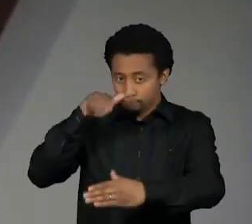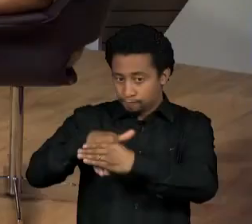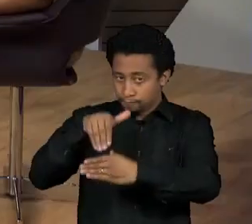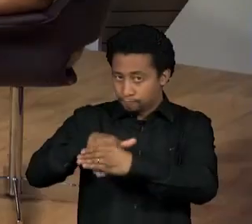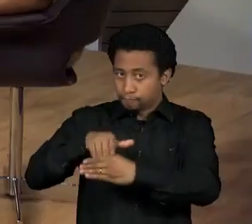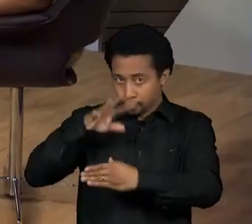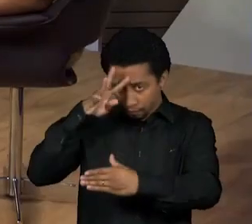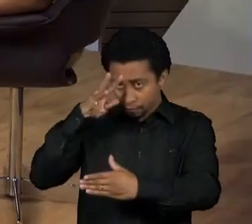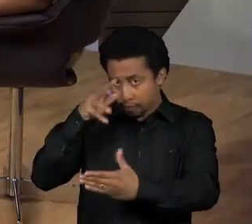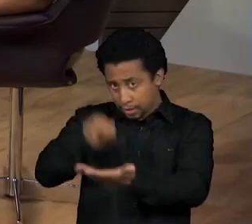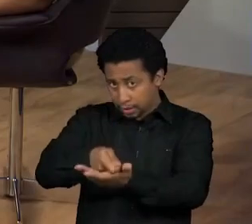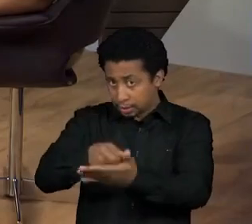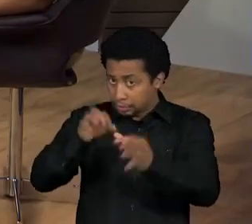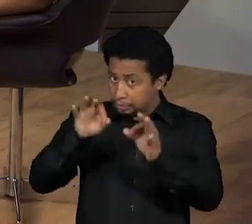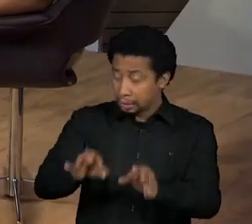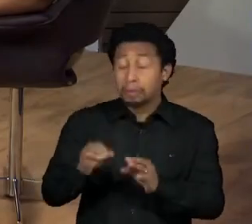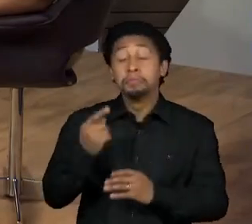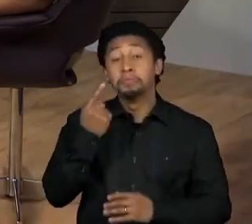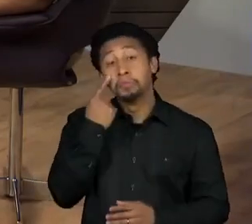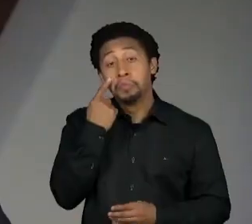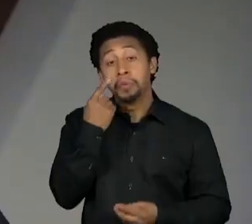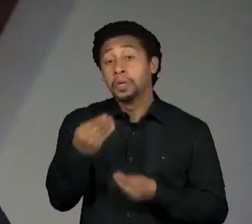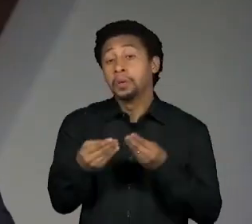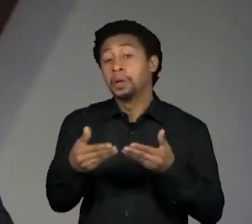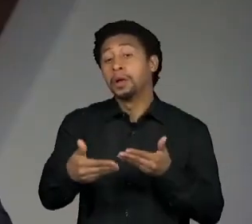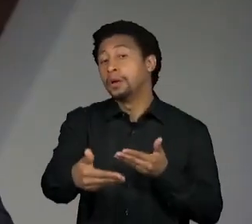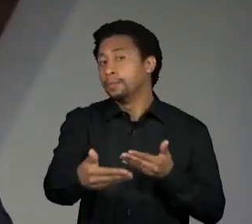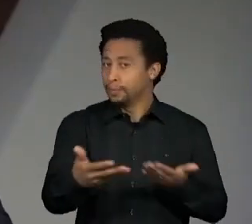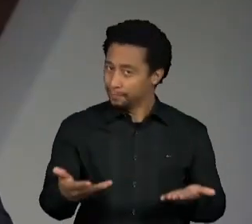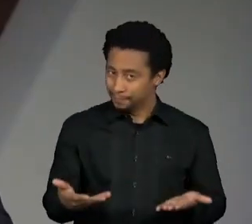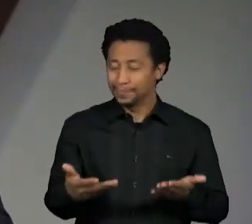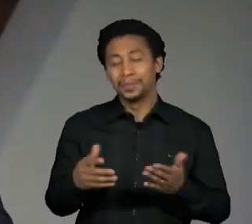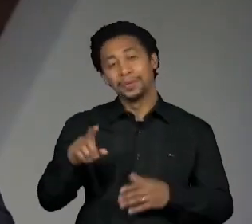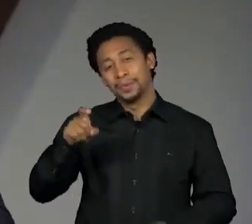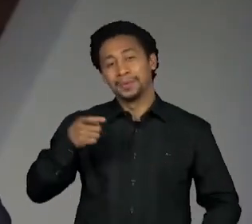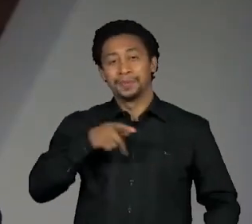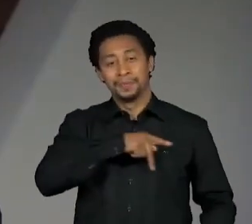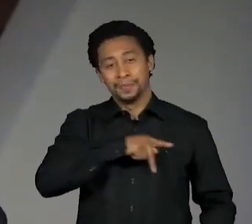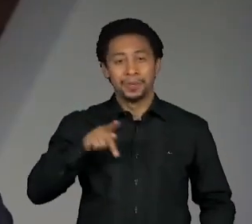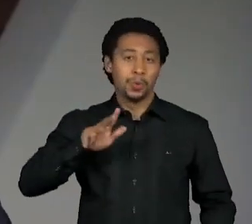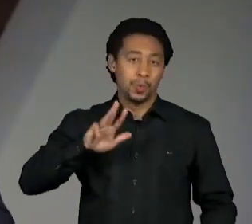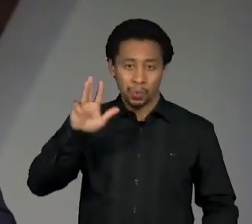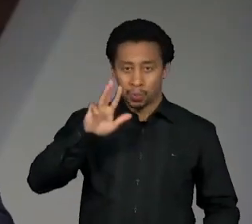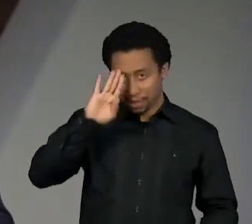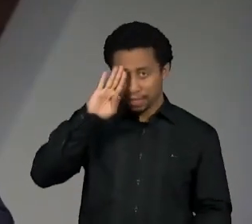e de fato vai dar o voto estratégico, que é o que acredita o ex-presidente Lula, para tentar levar no primeiro turno.